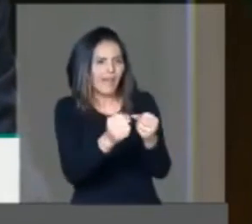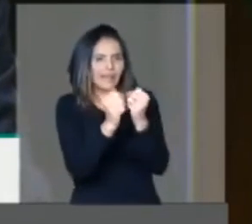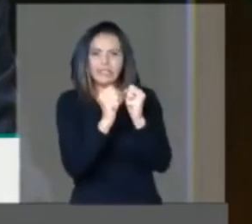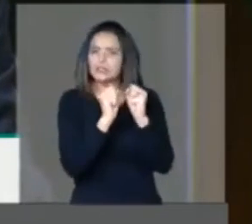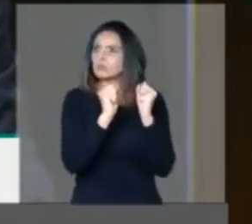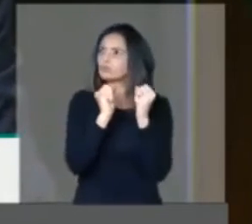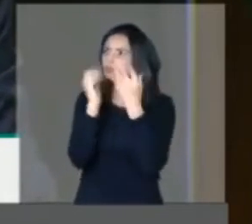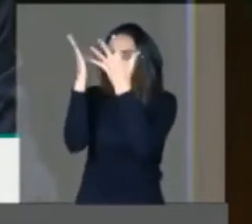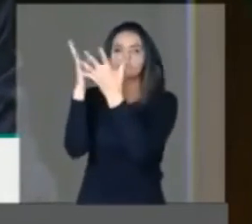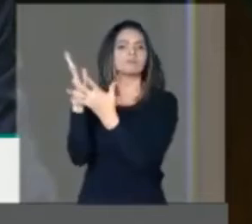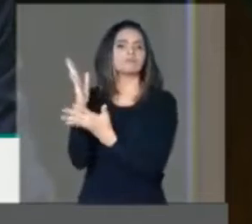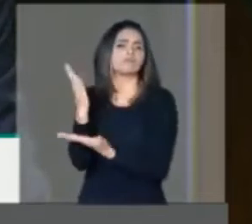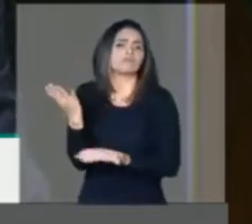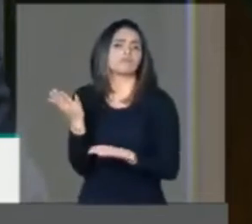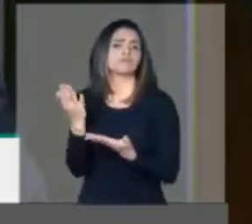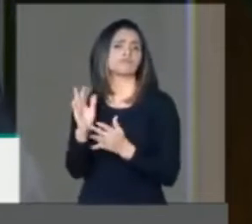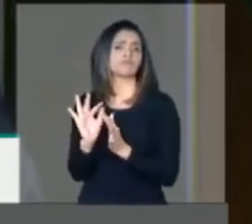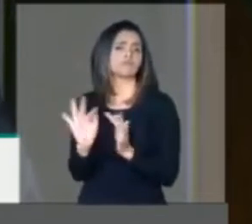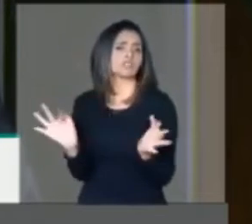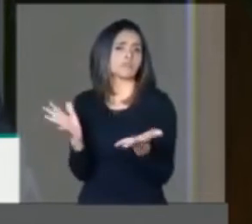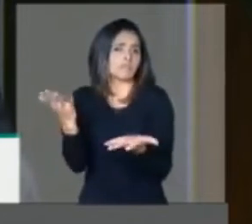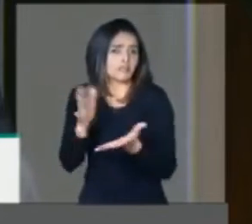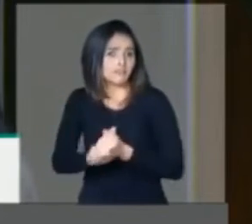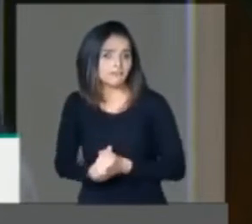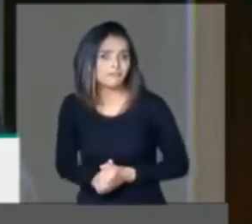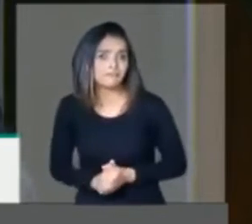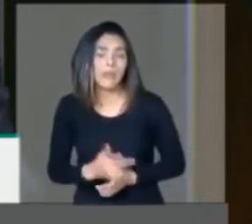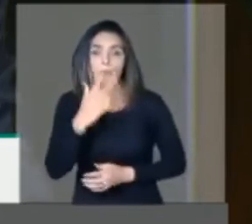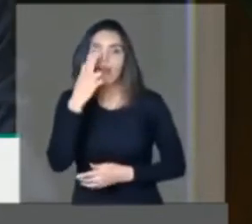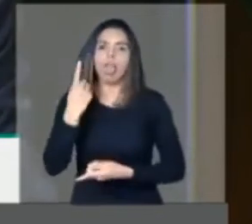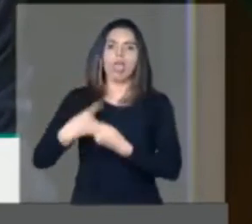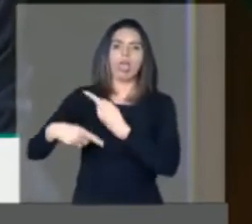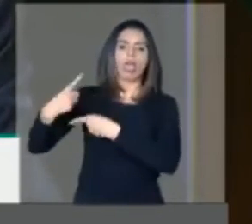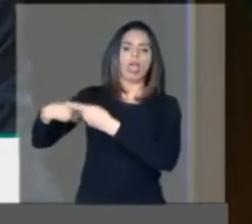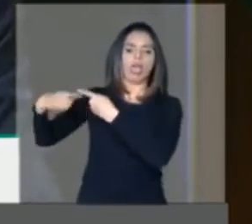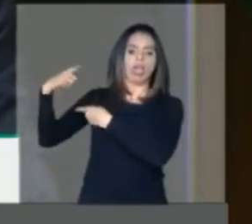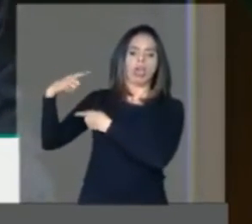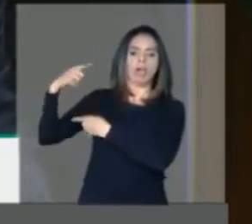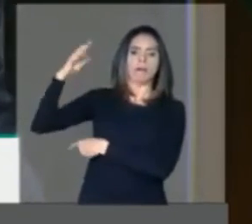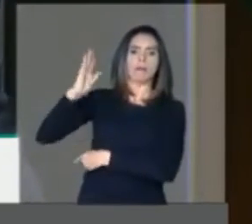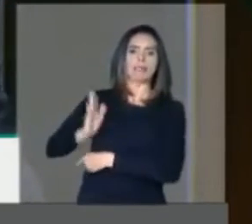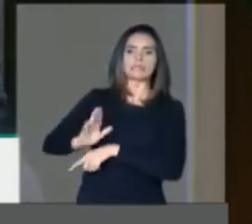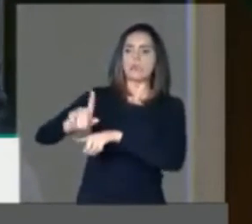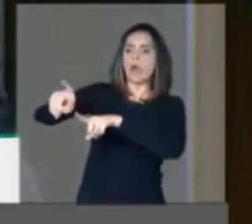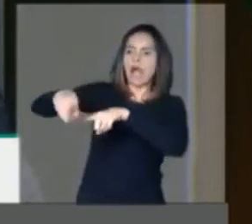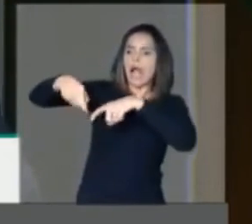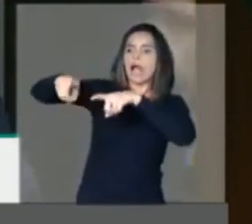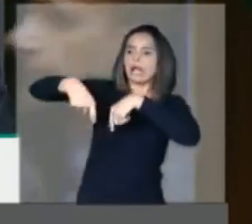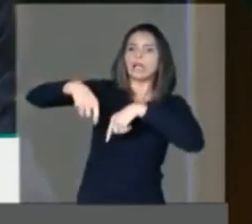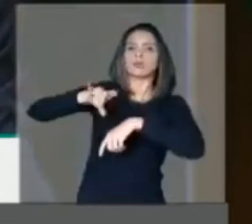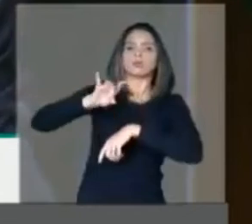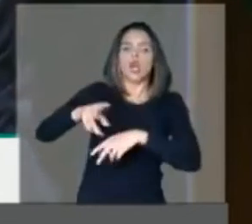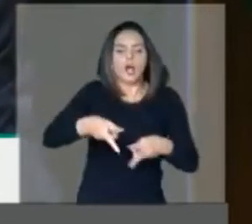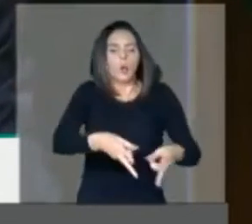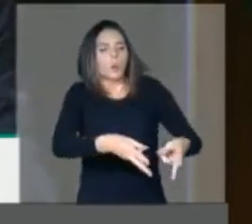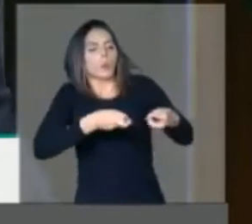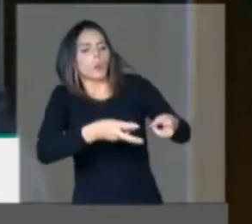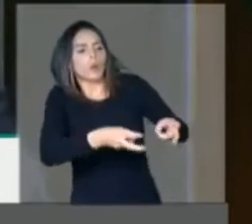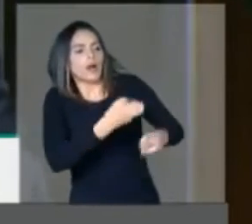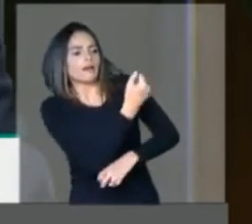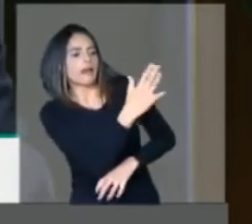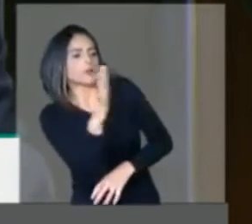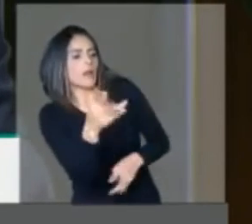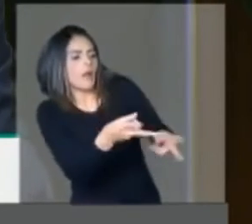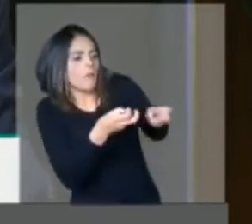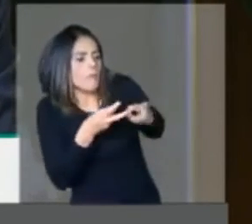propõe. O regresso do país a um país agrícola, a um país extrativista. É